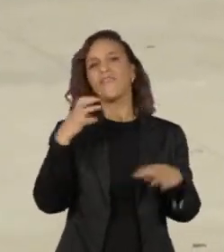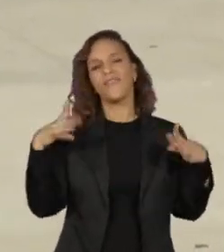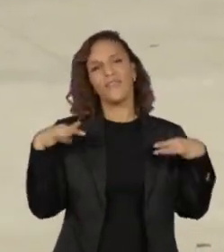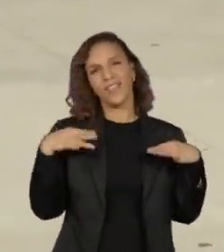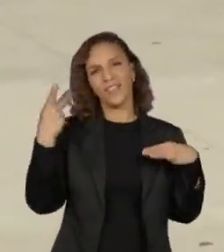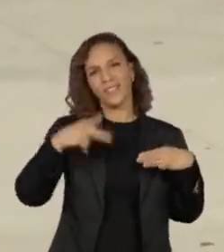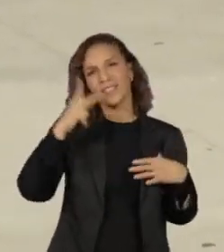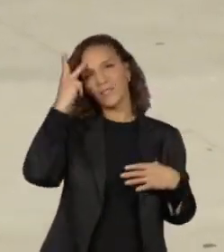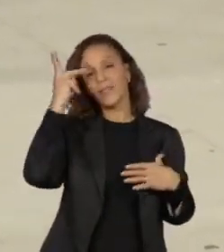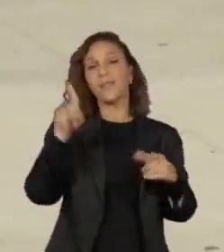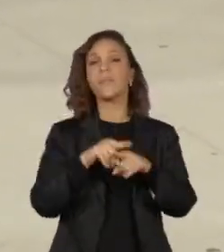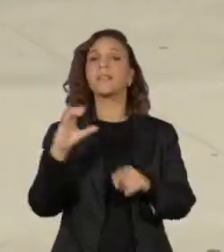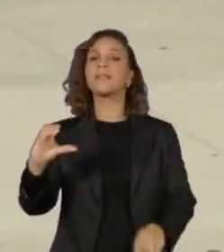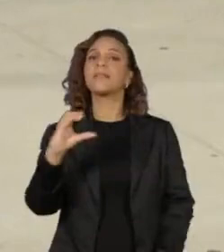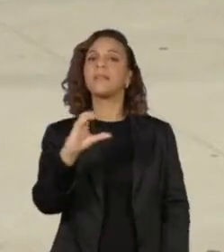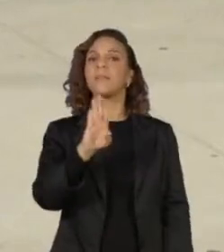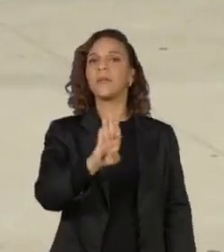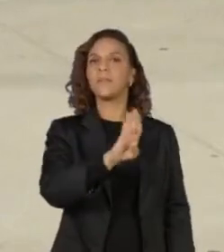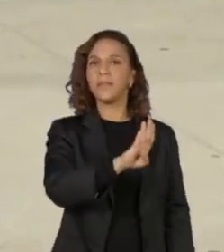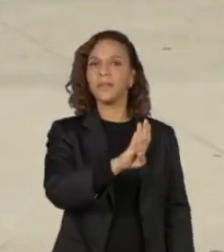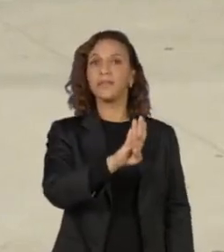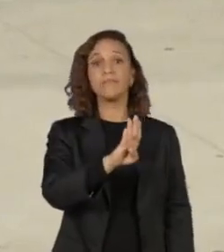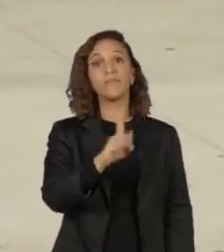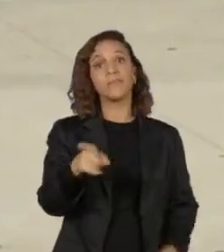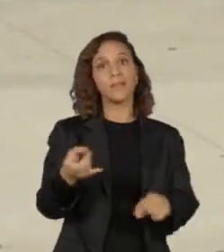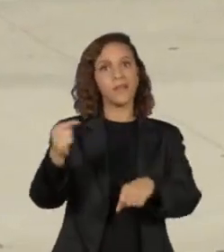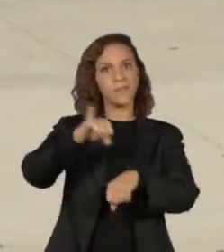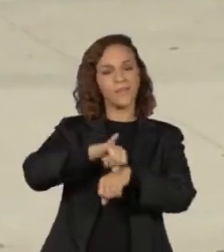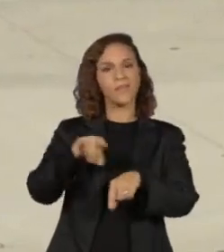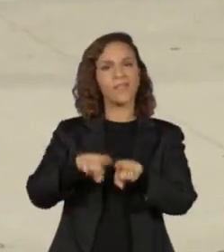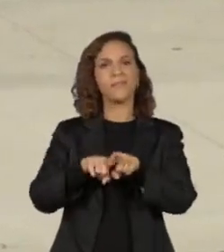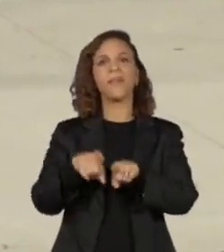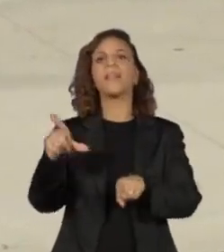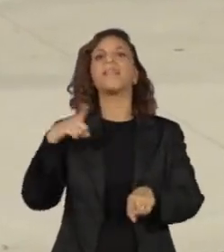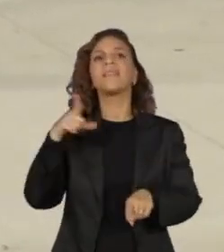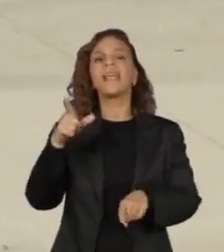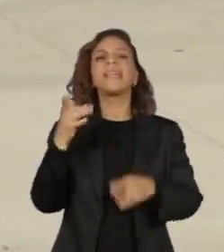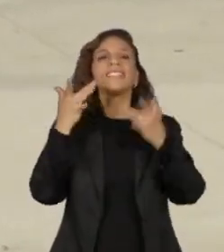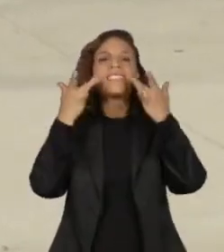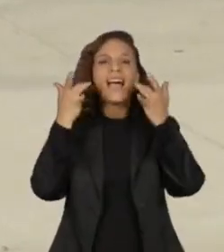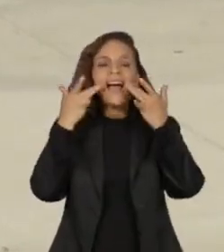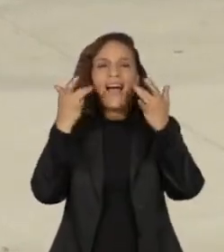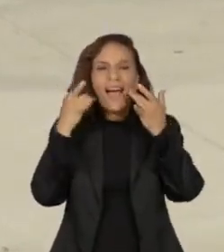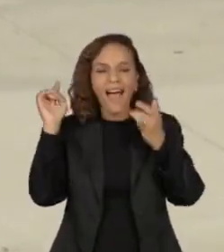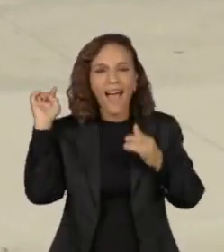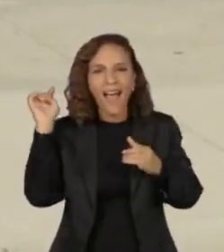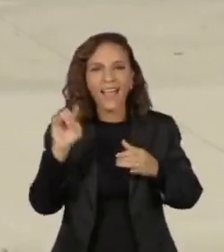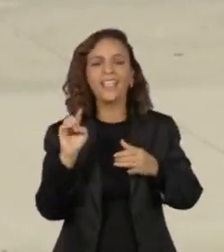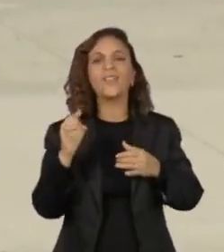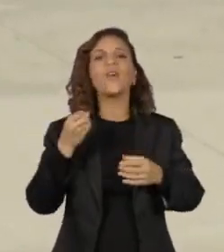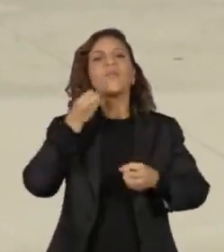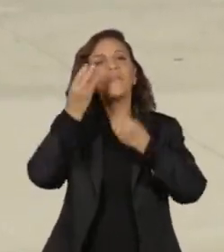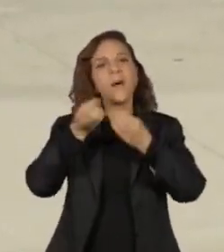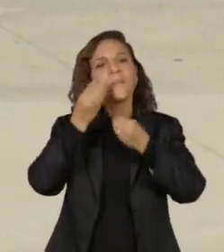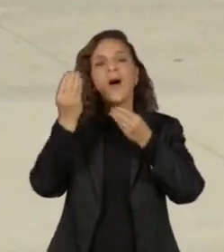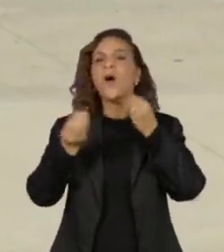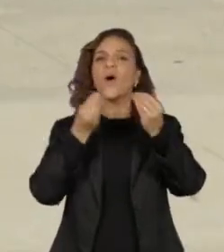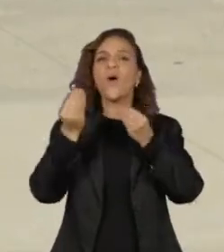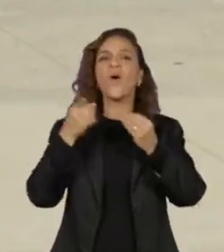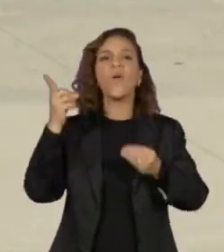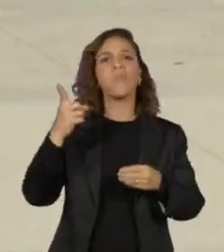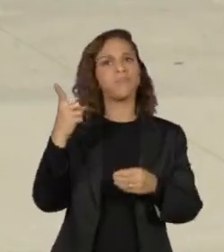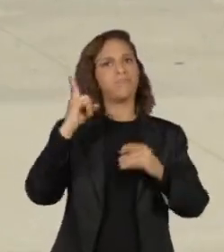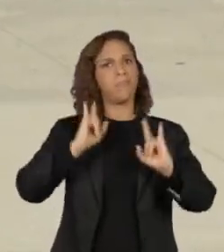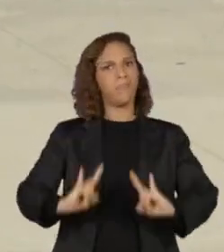Centro Cultural Banco do Brasil, também no centro. Ele terá uma visita teatralizada contando a história do prédio icônico de